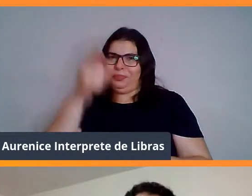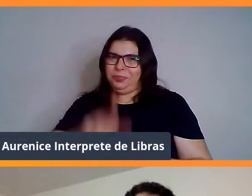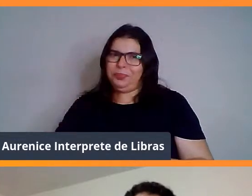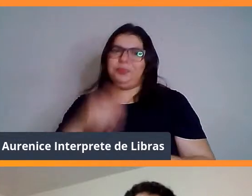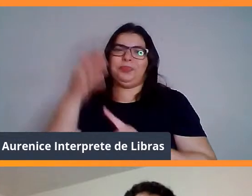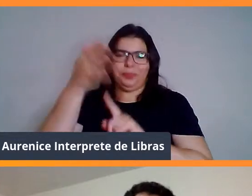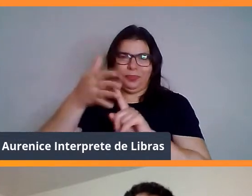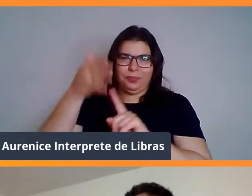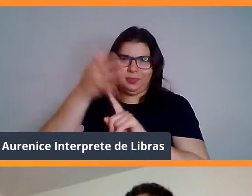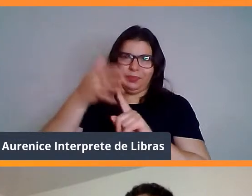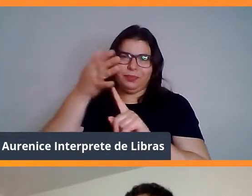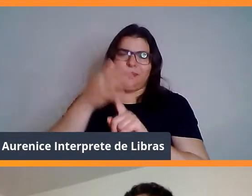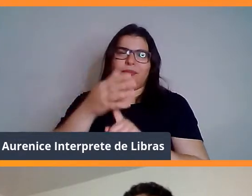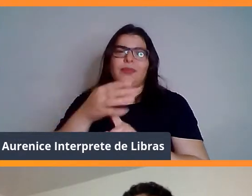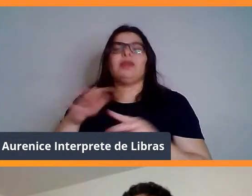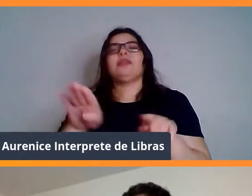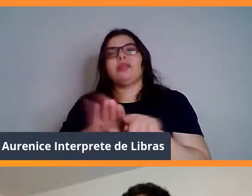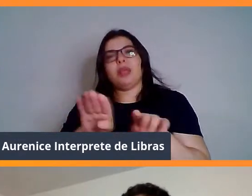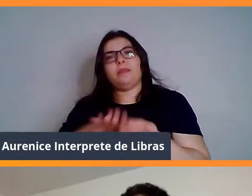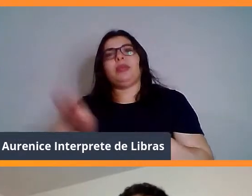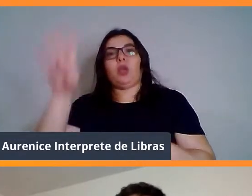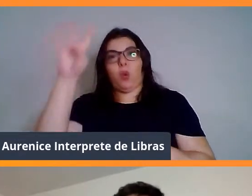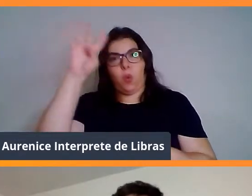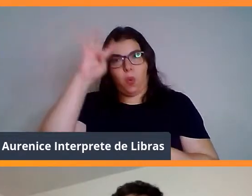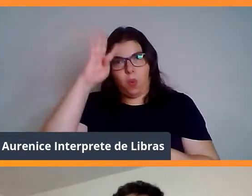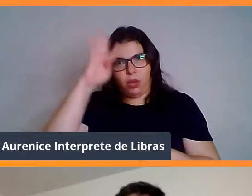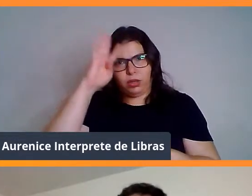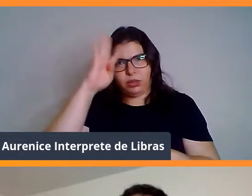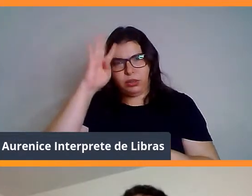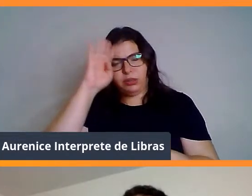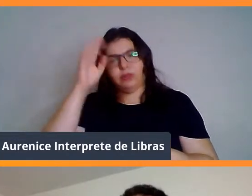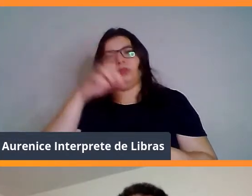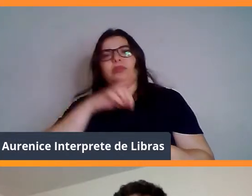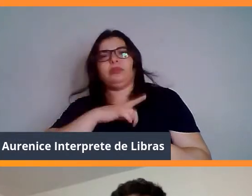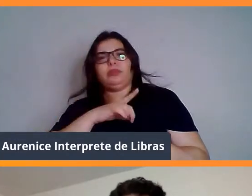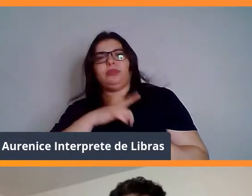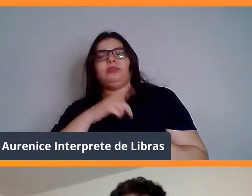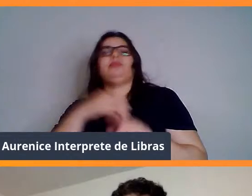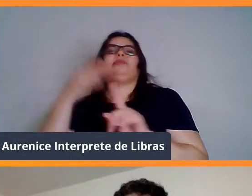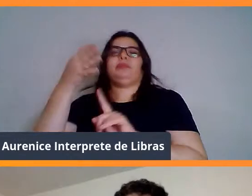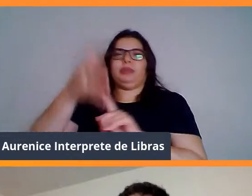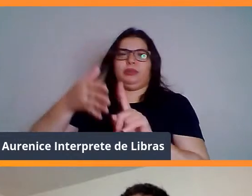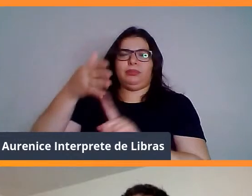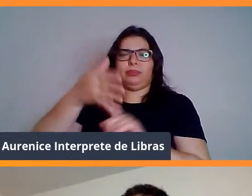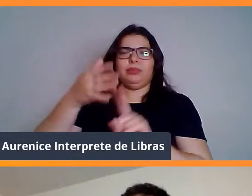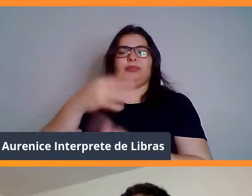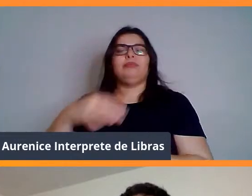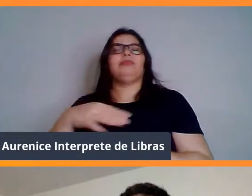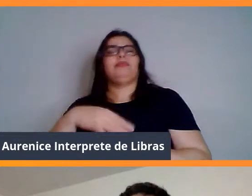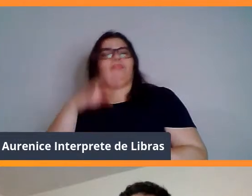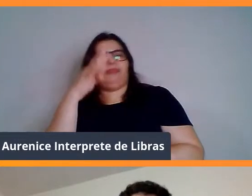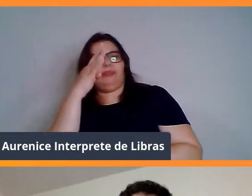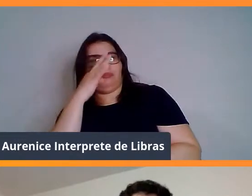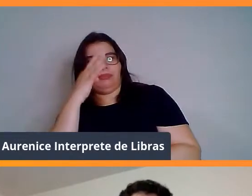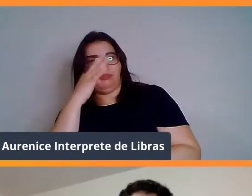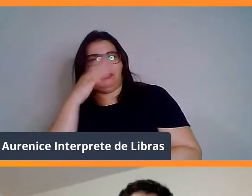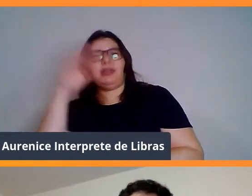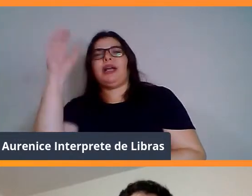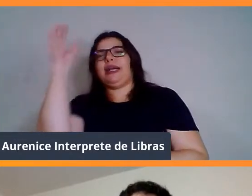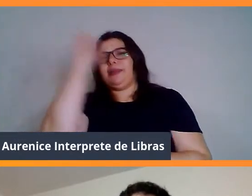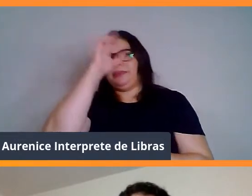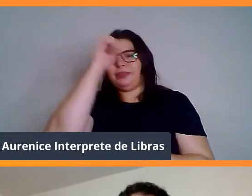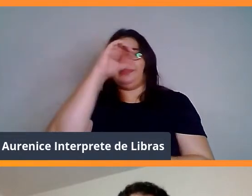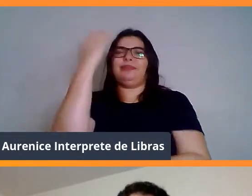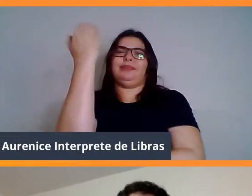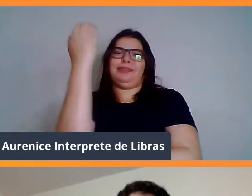Amanhã e quarta-feira teremos mais ciclos de palestra, assistam, prestigiem, tá, aprendam sobre ciência